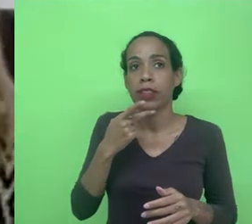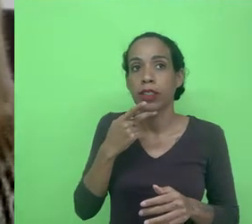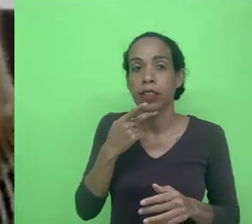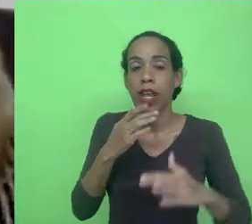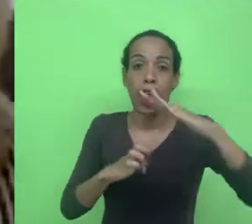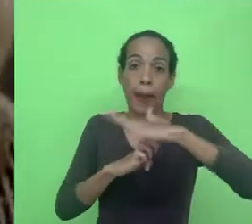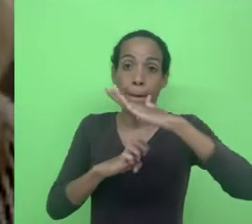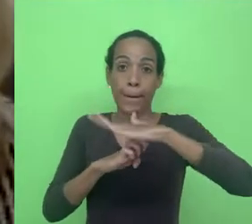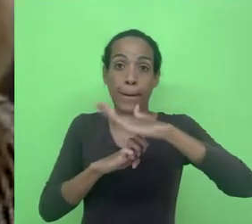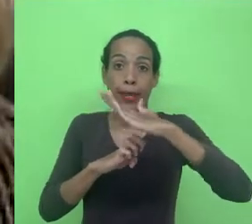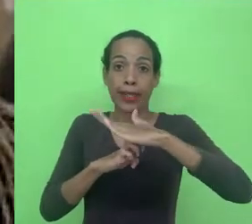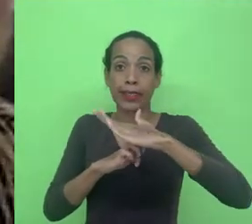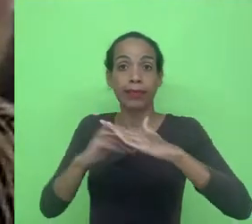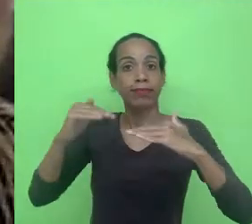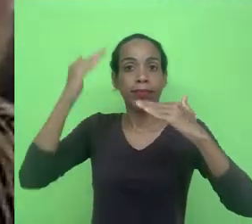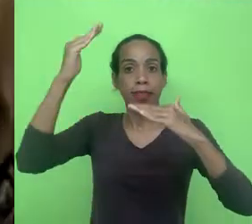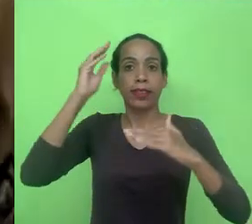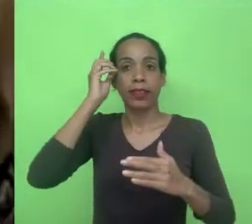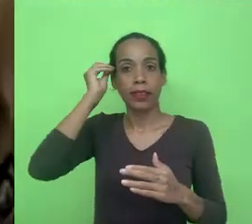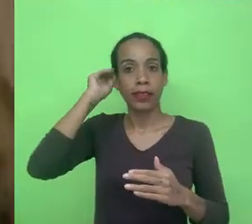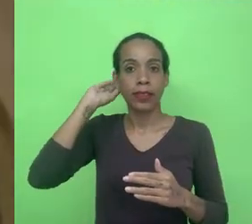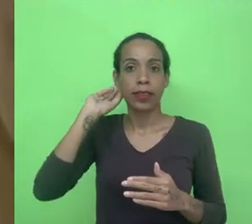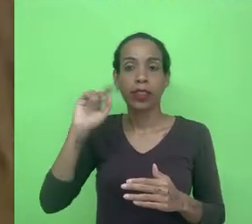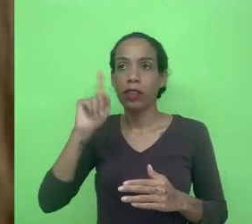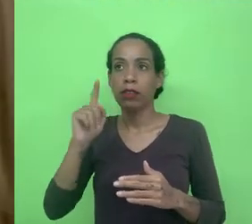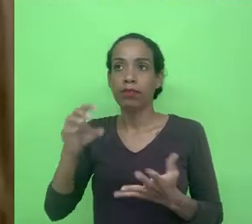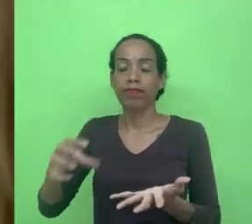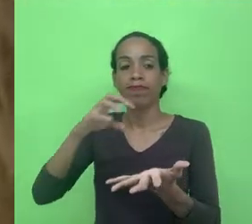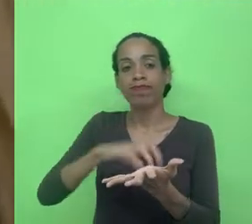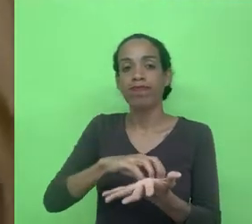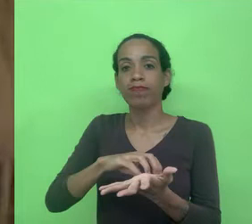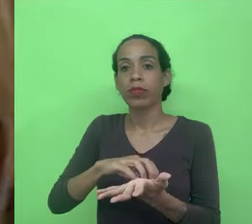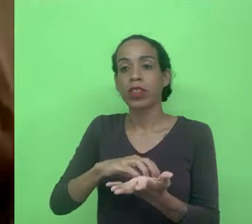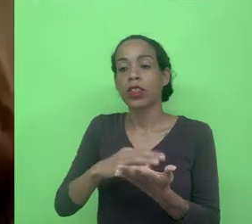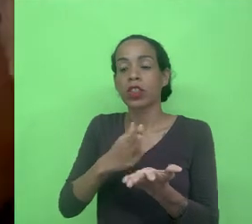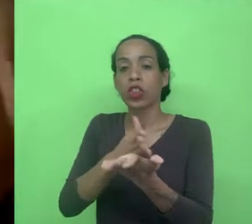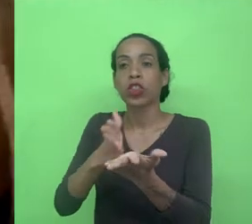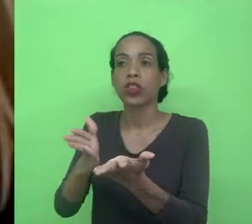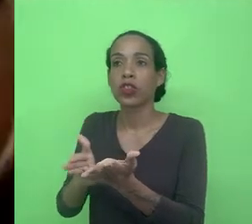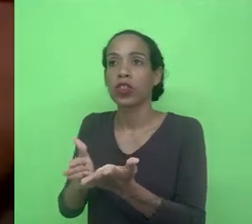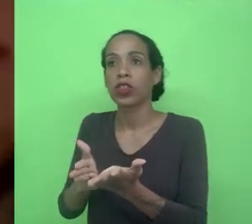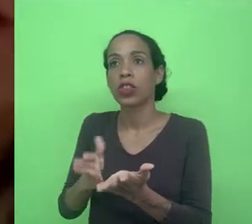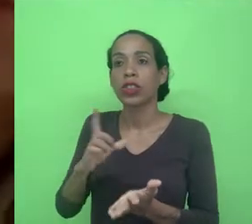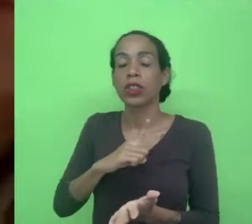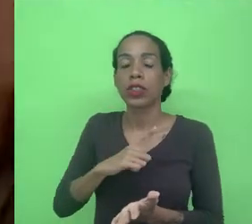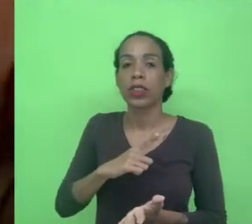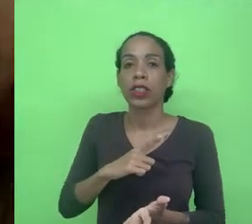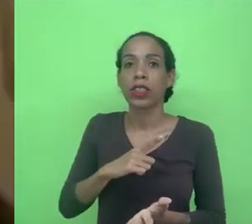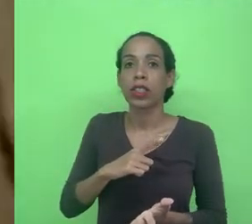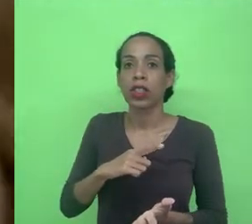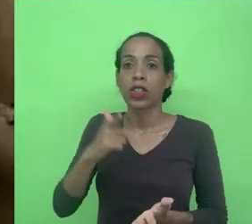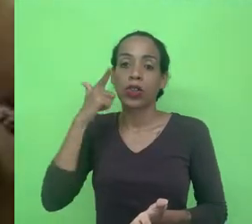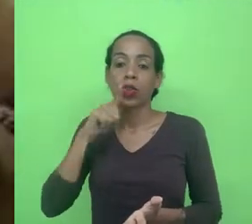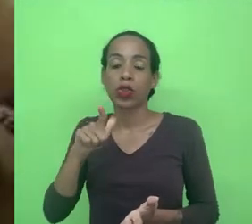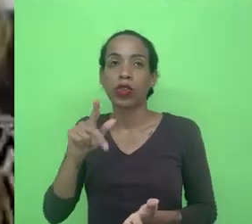soberanas em tese dos dados não contribuem com o compartilhamento de tais dados para a geração de valores